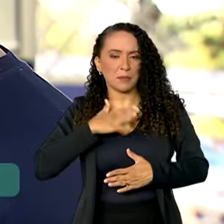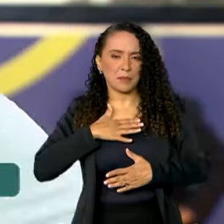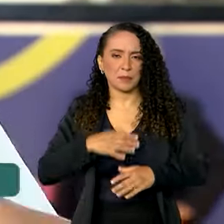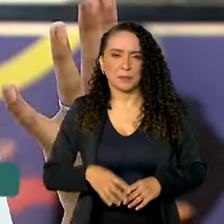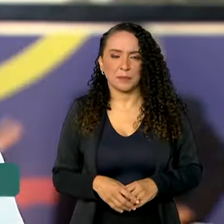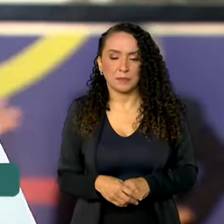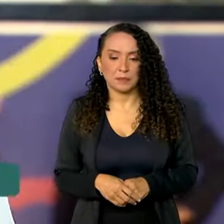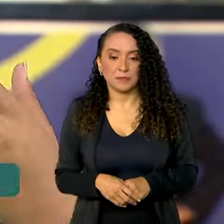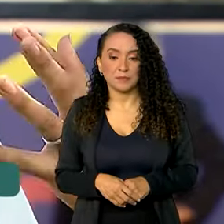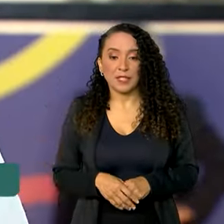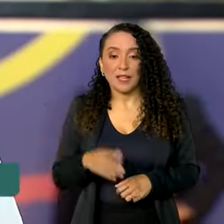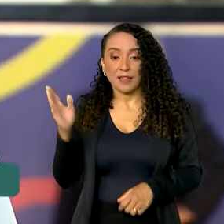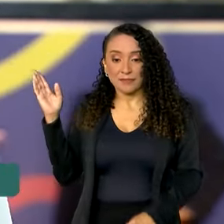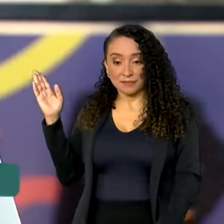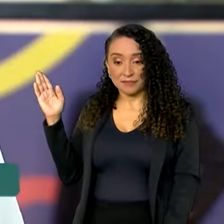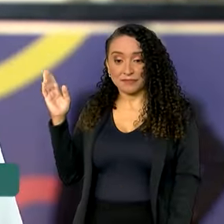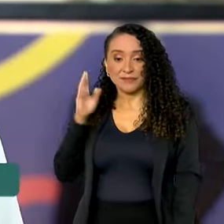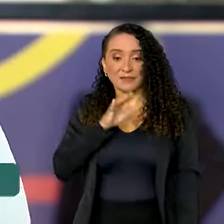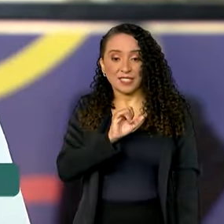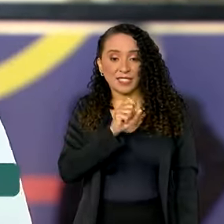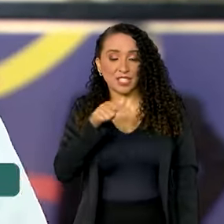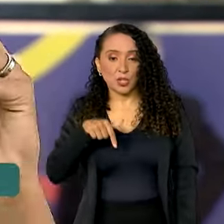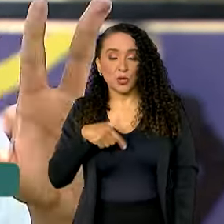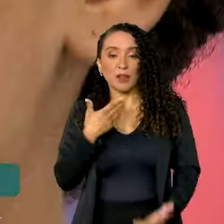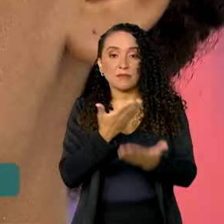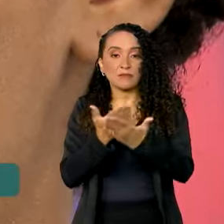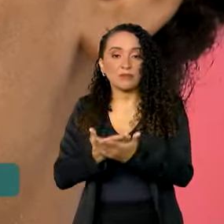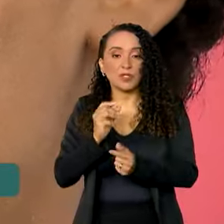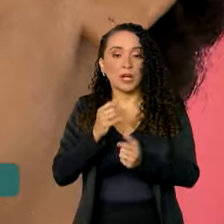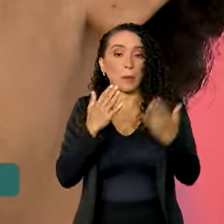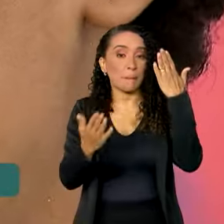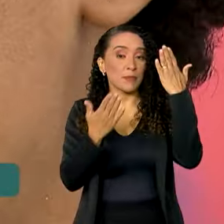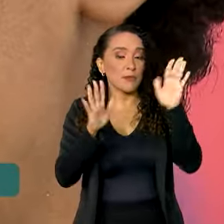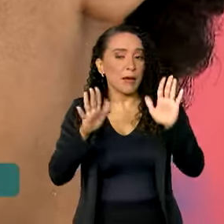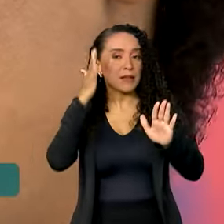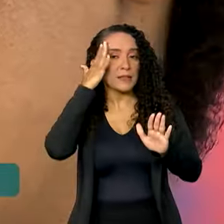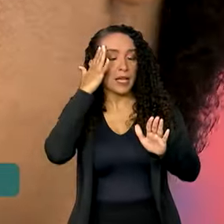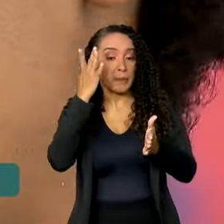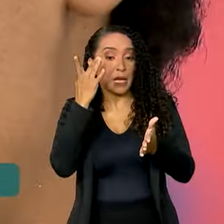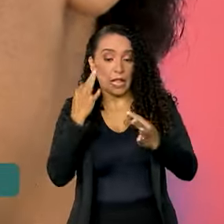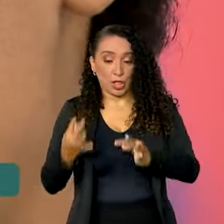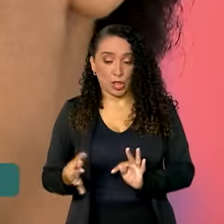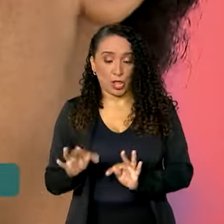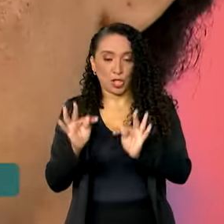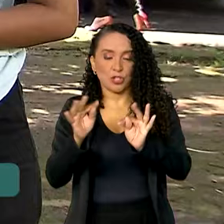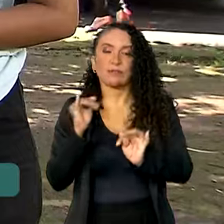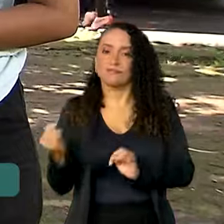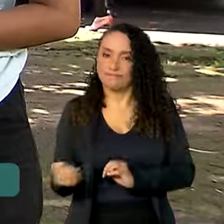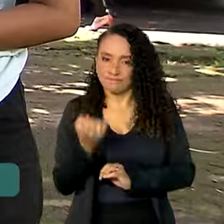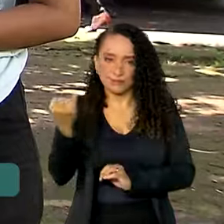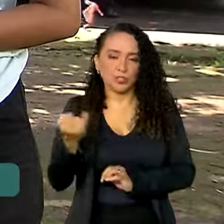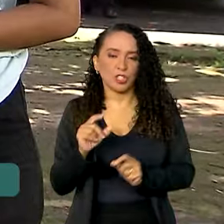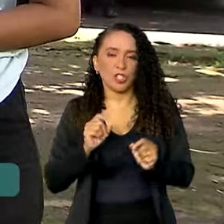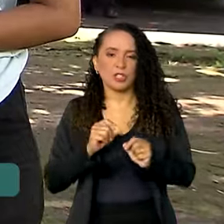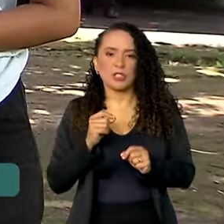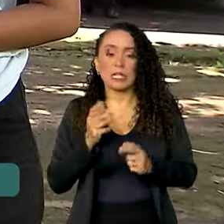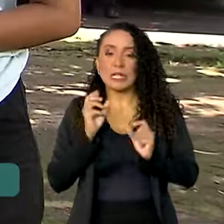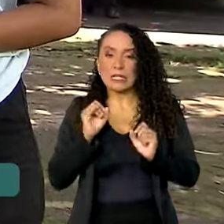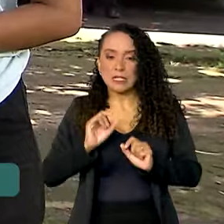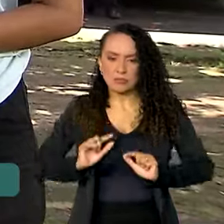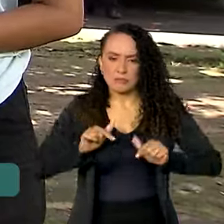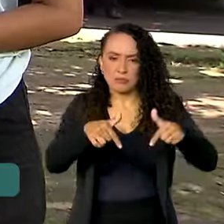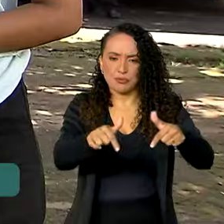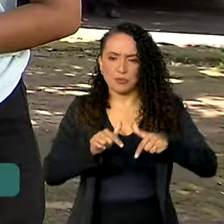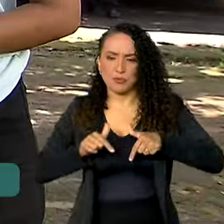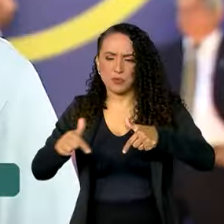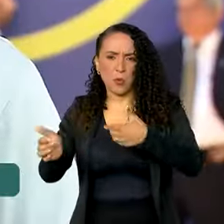minha pessoa também. Já a Isadora quer estudar psicologia, mas sabe que a tecnologia é importante para quem vai seguir em